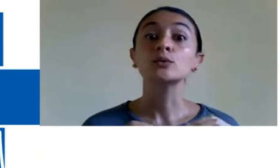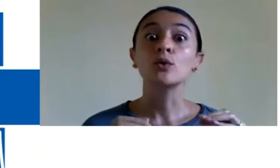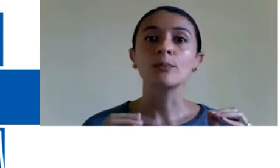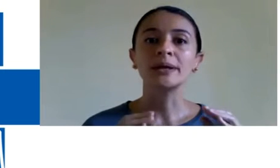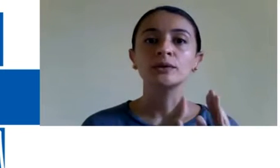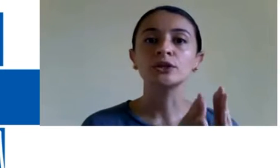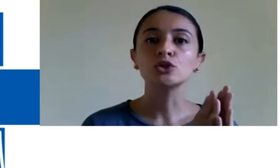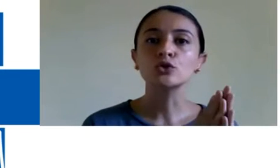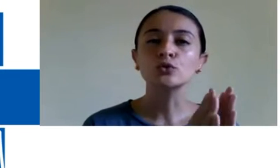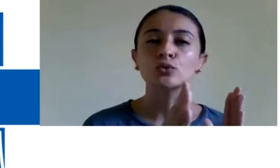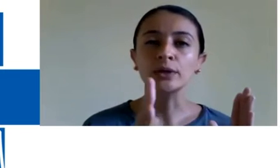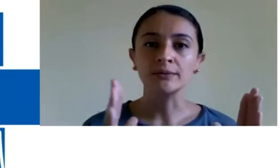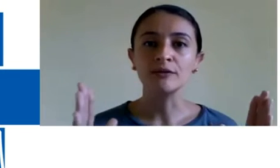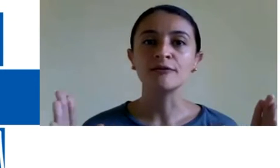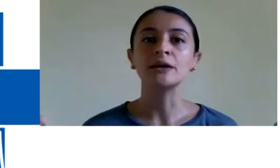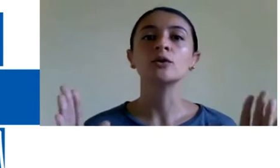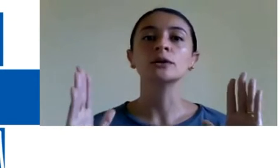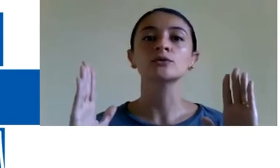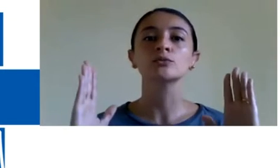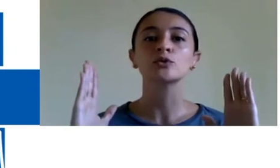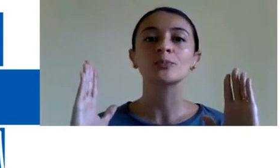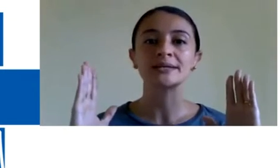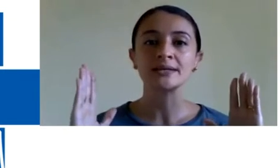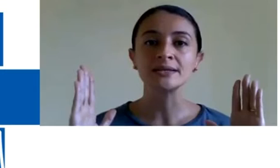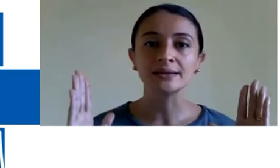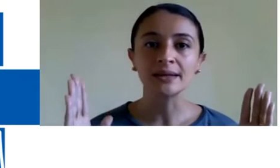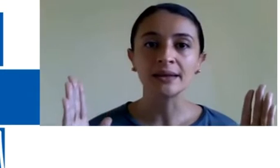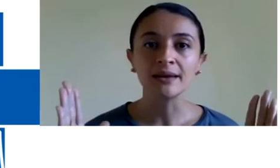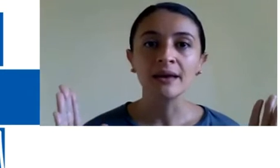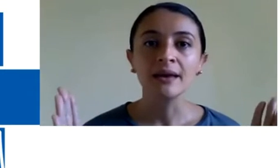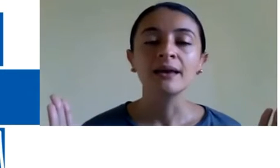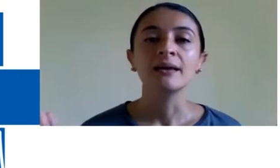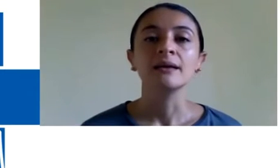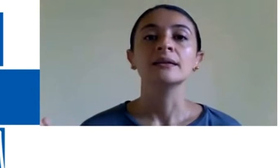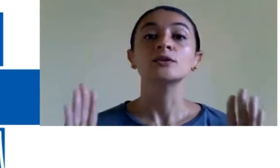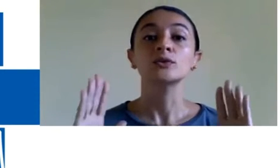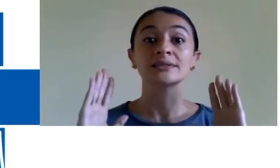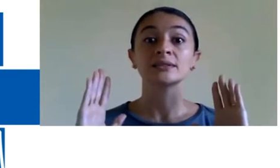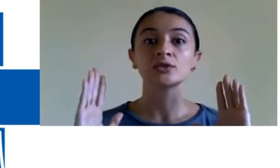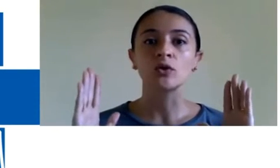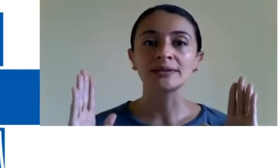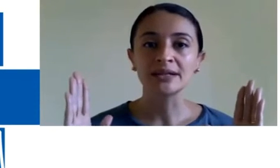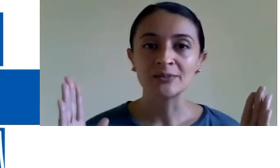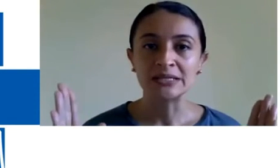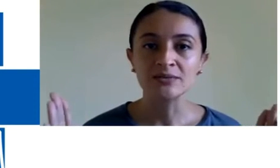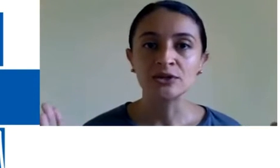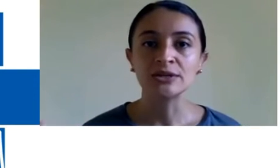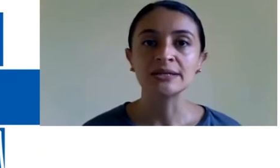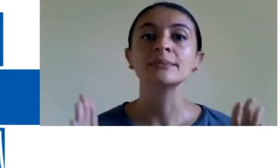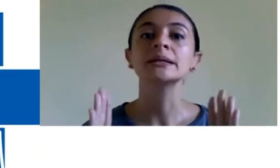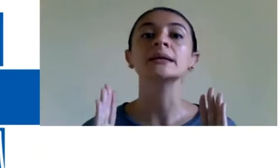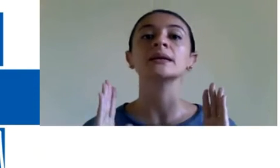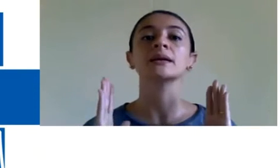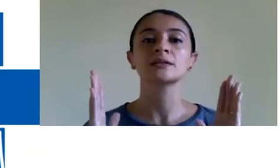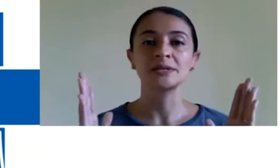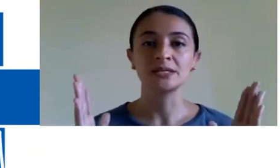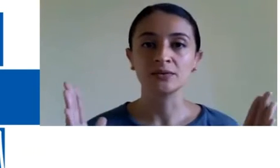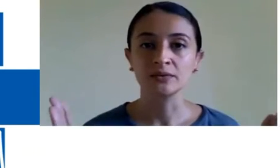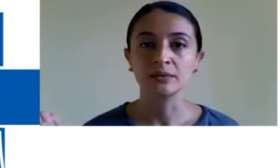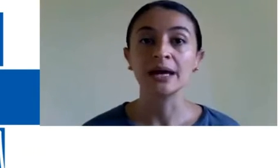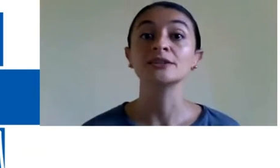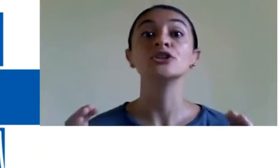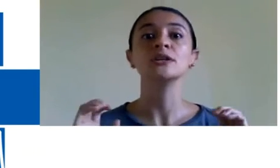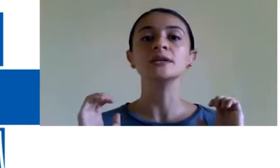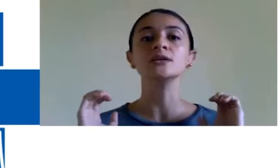a gente não tem um documento que estruture, que fale, olha, todo mundo precisa ter, né, todas as escolas, elas precisam agir dessa maneira, elas